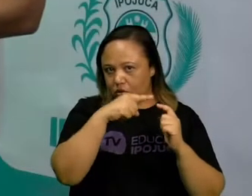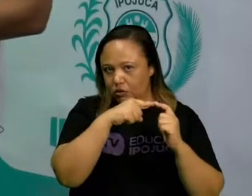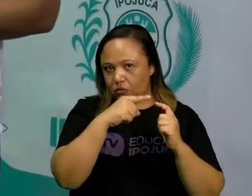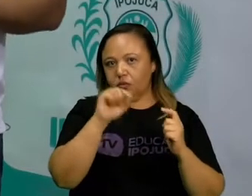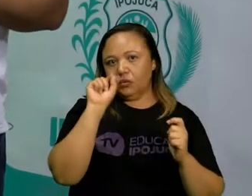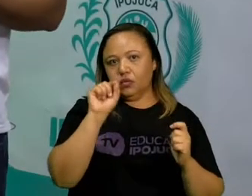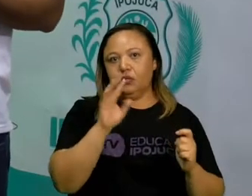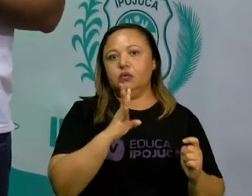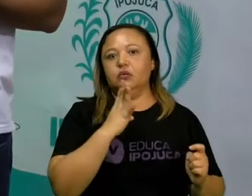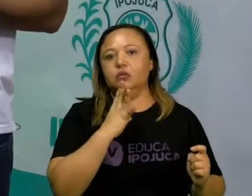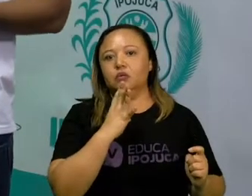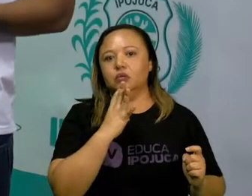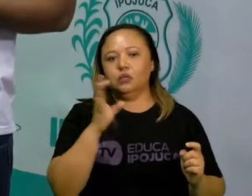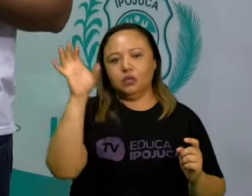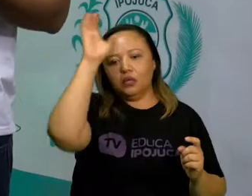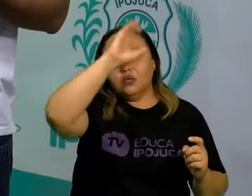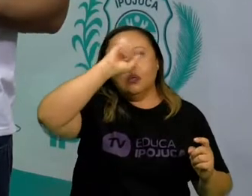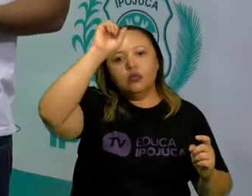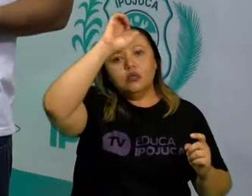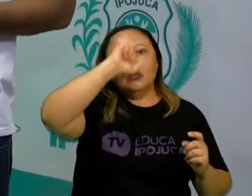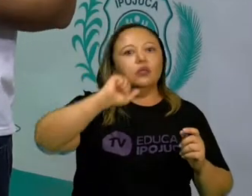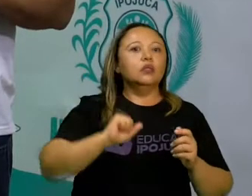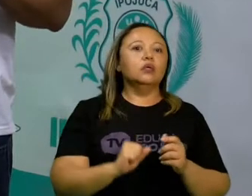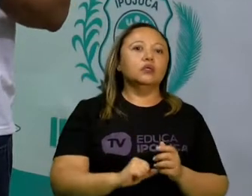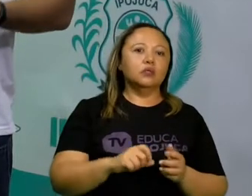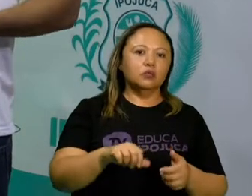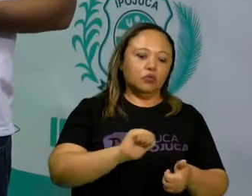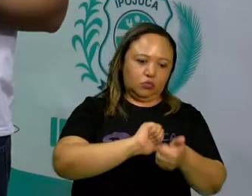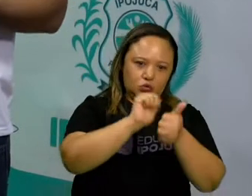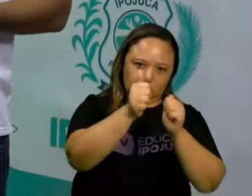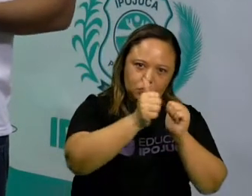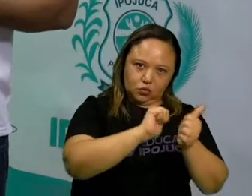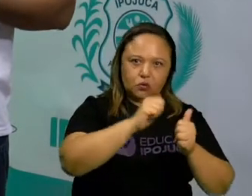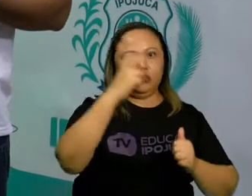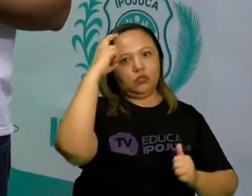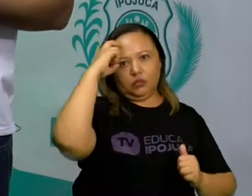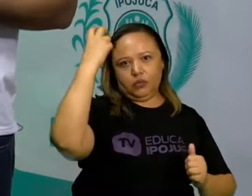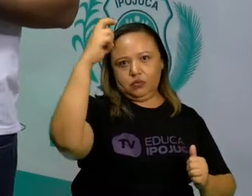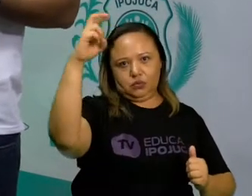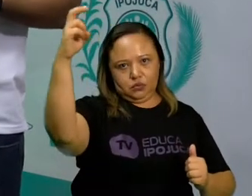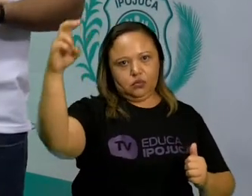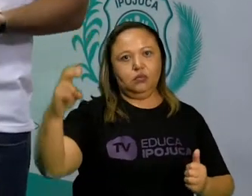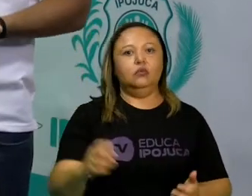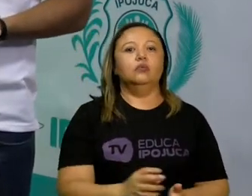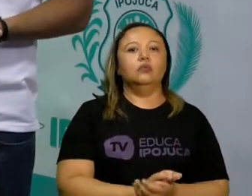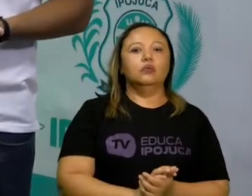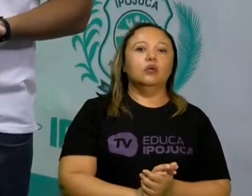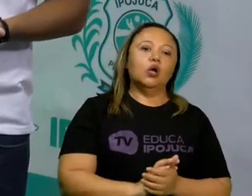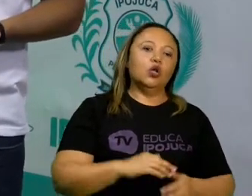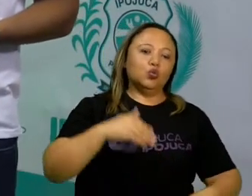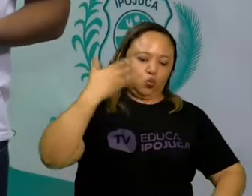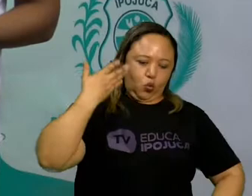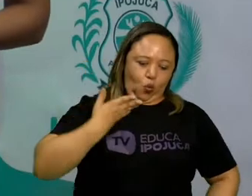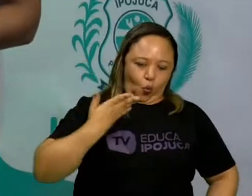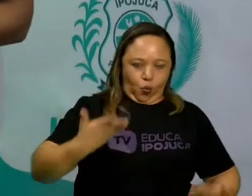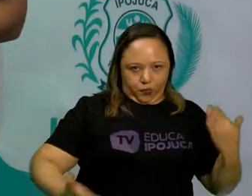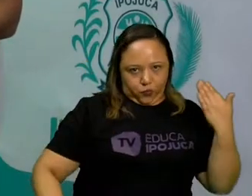populares enquanto o conhecimento da cultura corporal por meio de uma abordagem reflexiva.